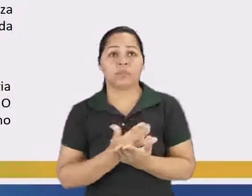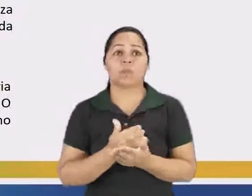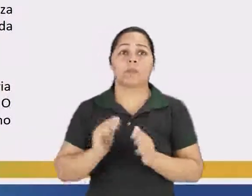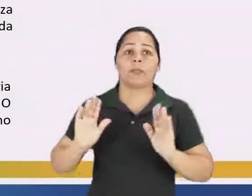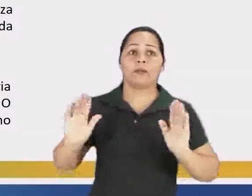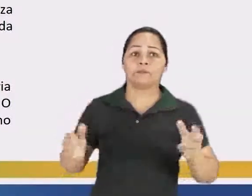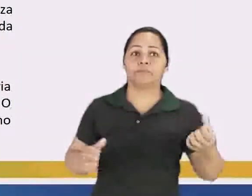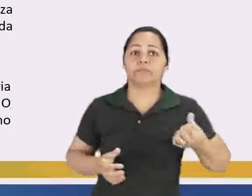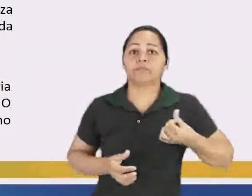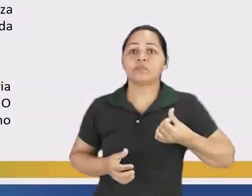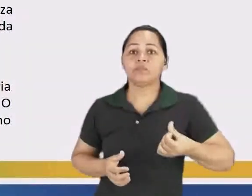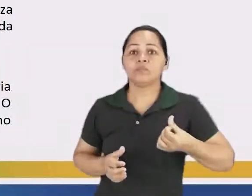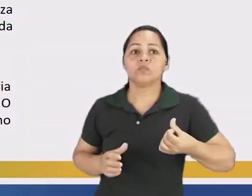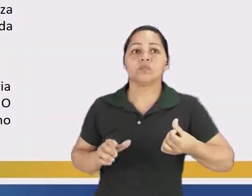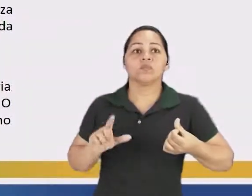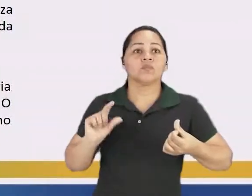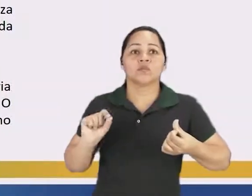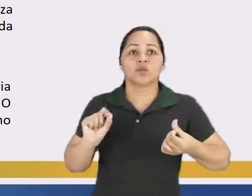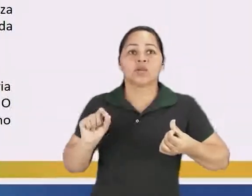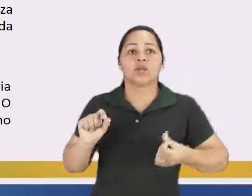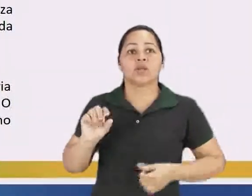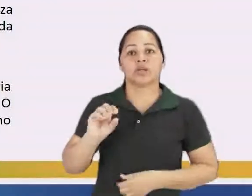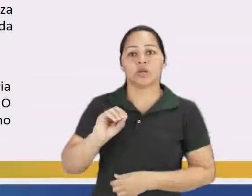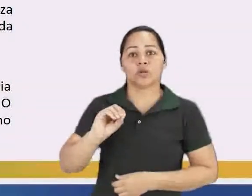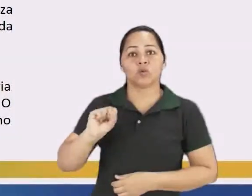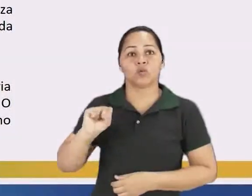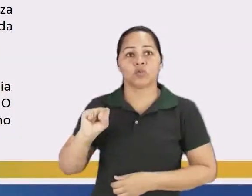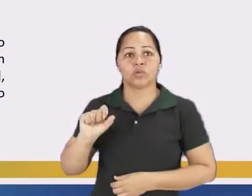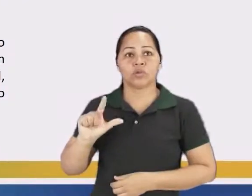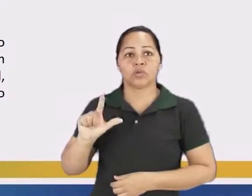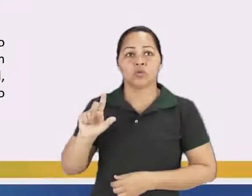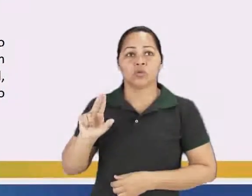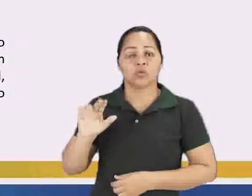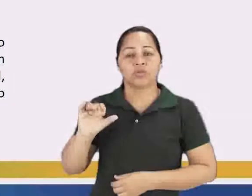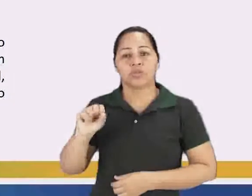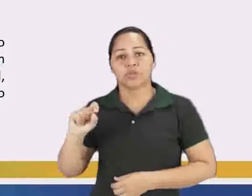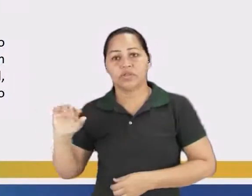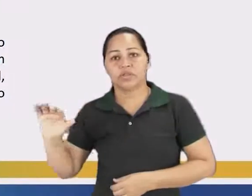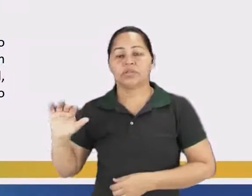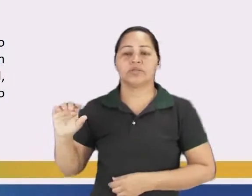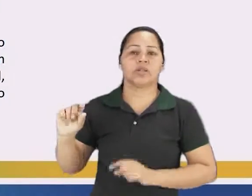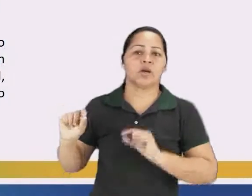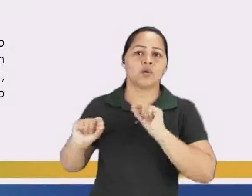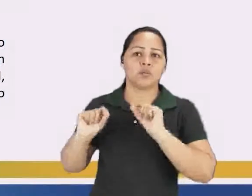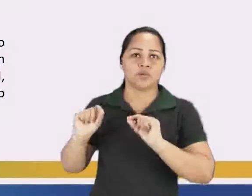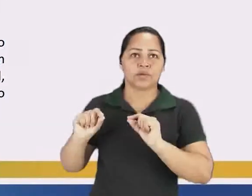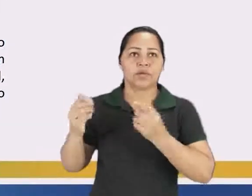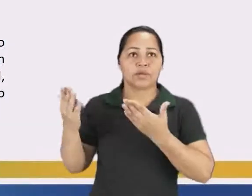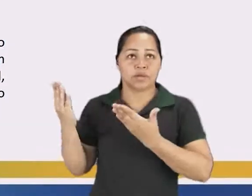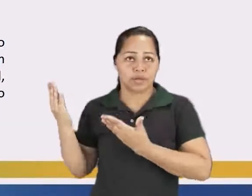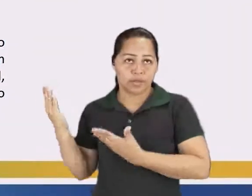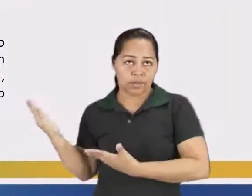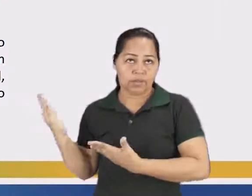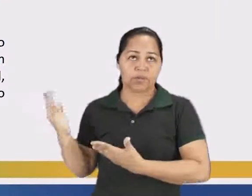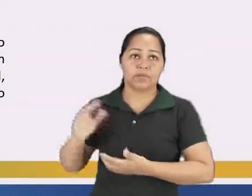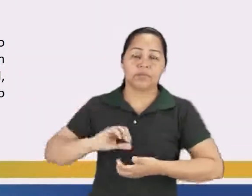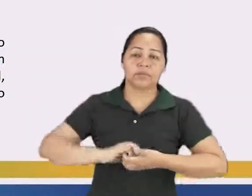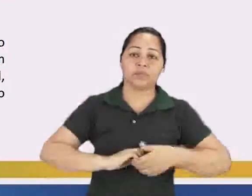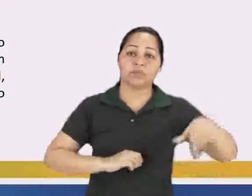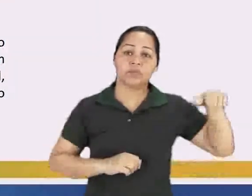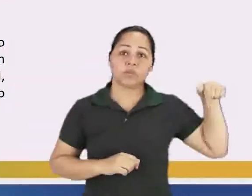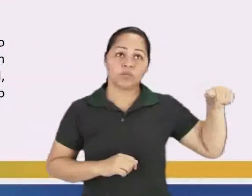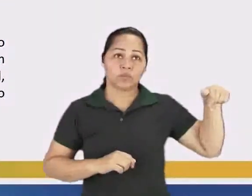clássico de Luiz Vaz de Camões, poeta lá do classicismo, tá bom? Dom Casmurro de quem de novo?